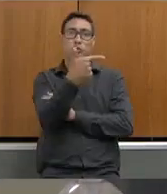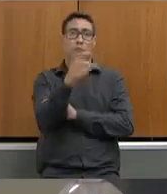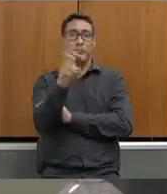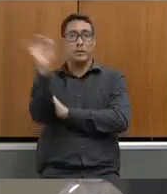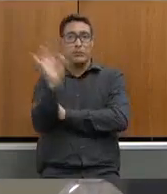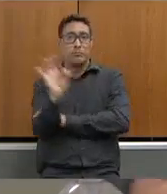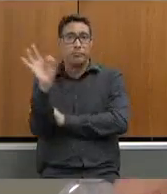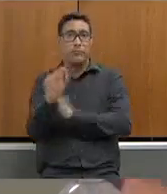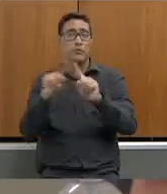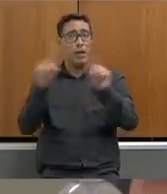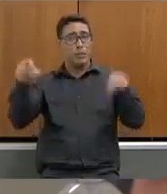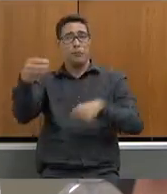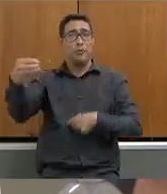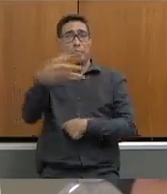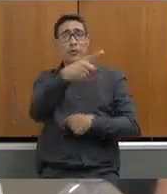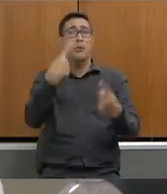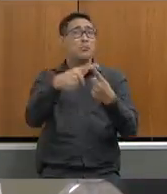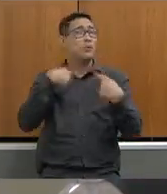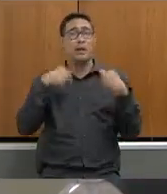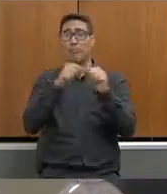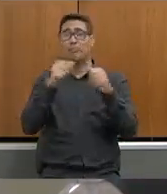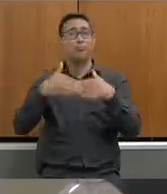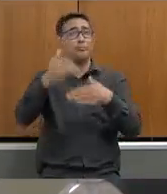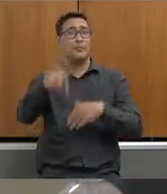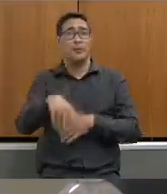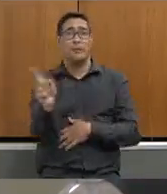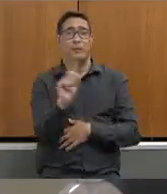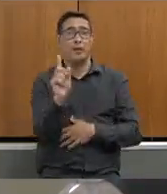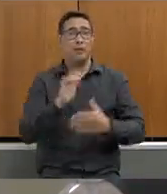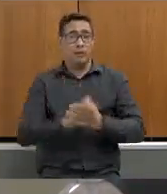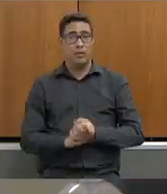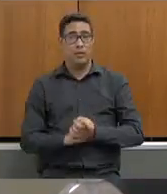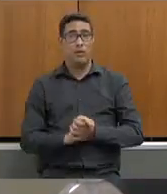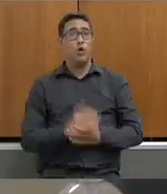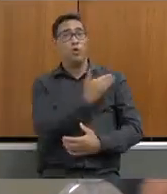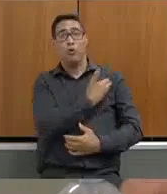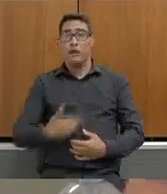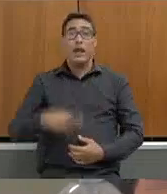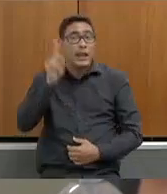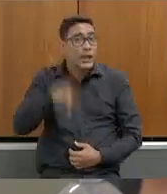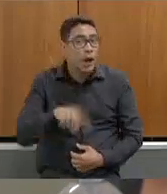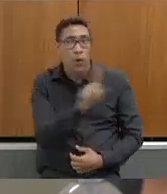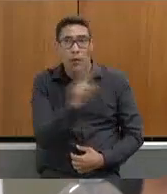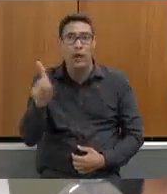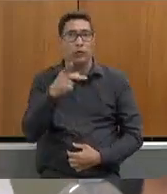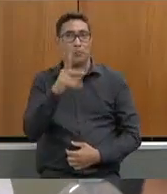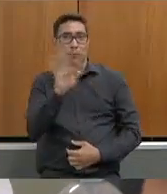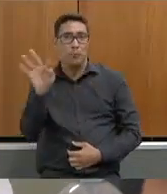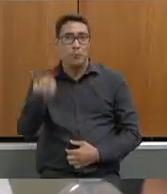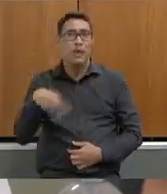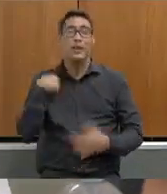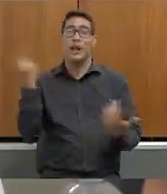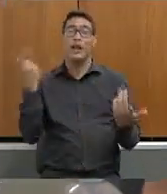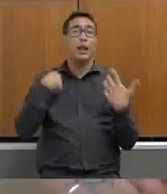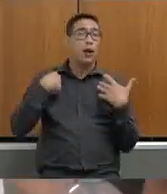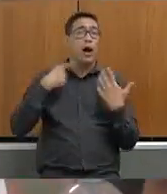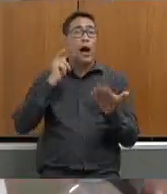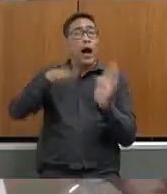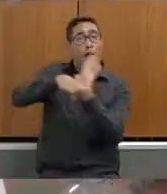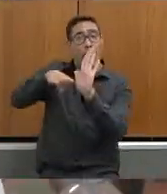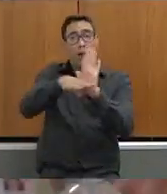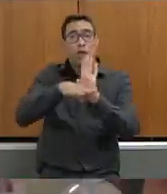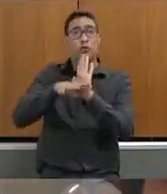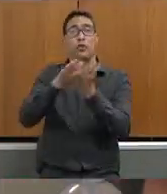novidade porque não foi feito o governo que não é do PT não cumpriu o mínimo constitucional em educação em